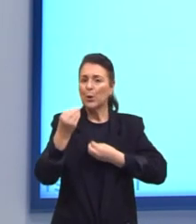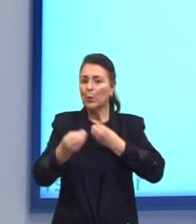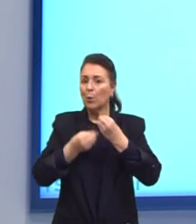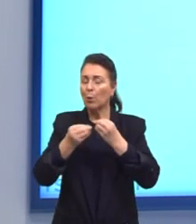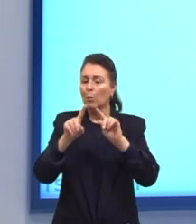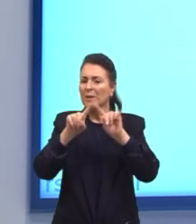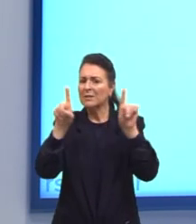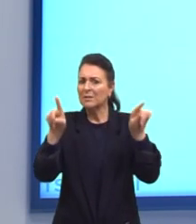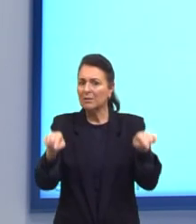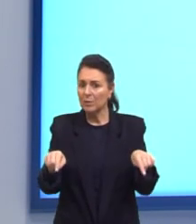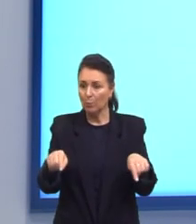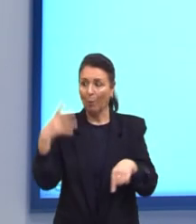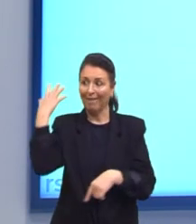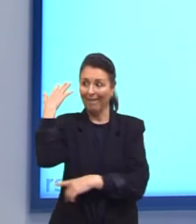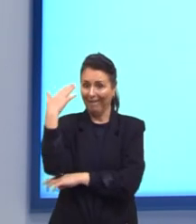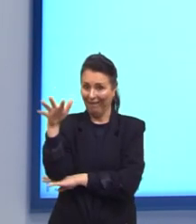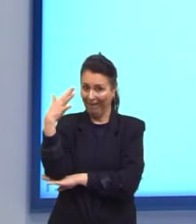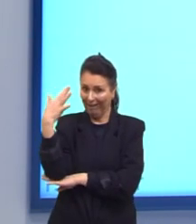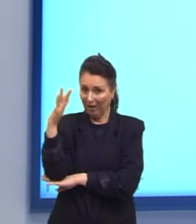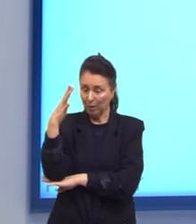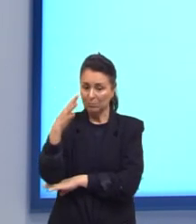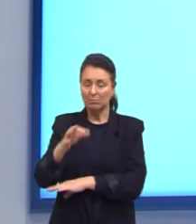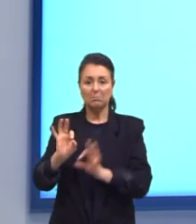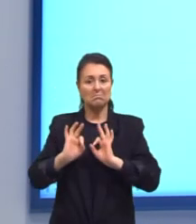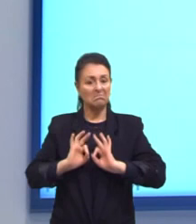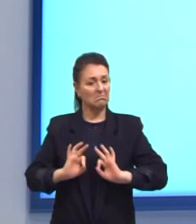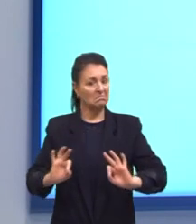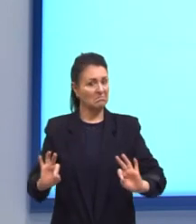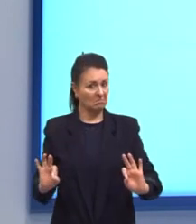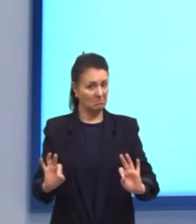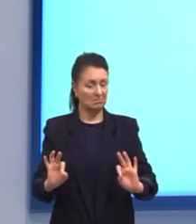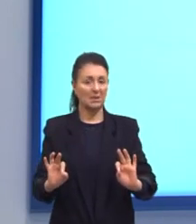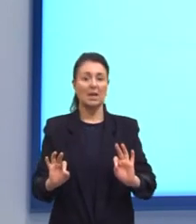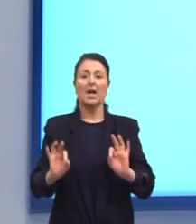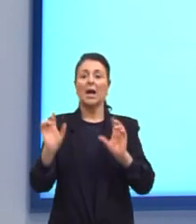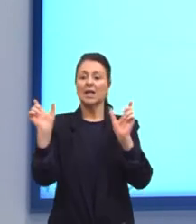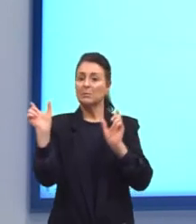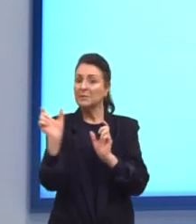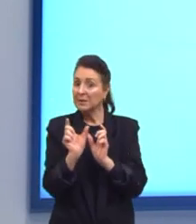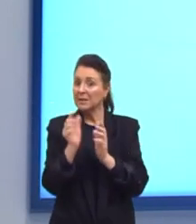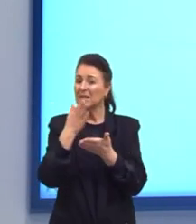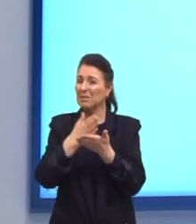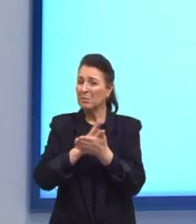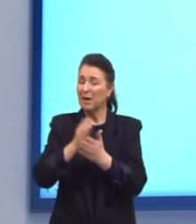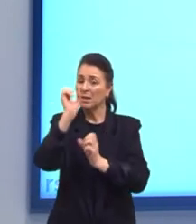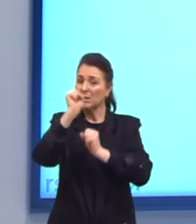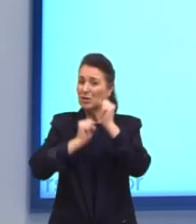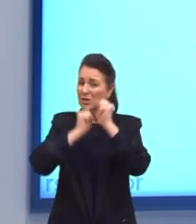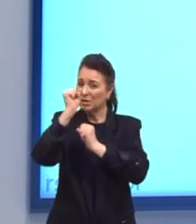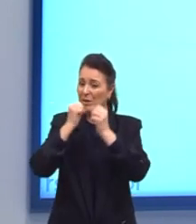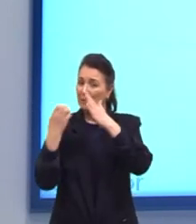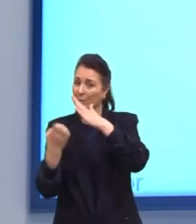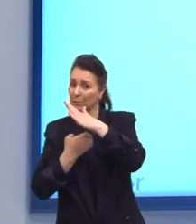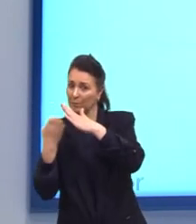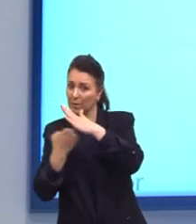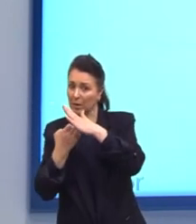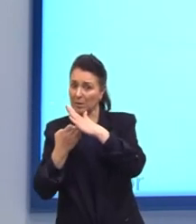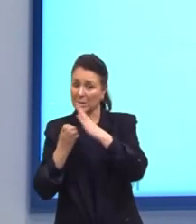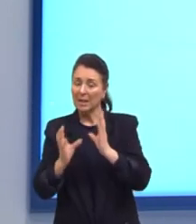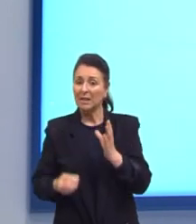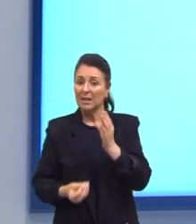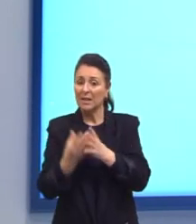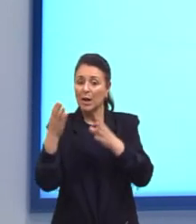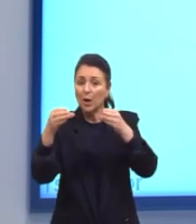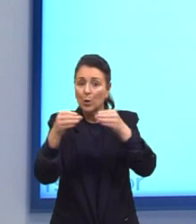Serviços Custam caros É comum As pequenas E médias Empresas Apostarem Em times Internos Para realizar O